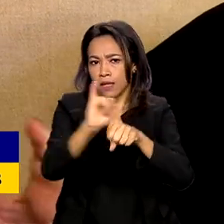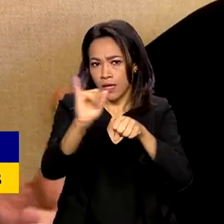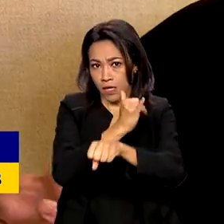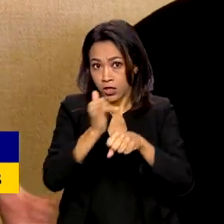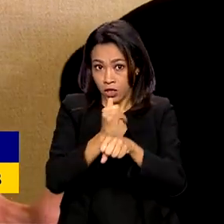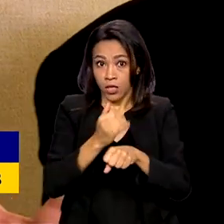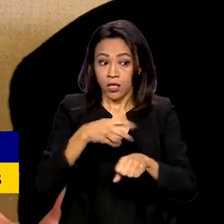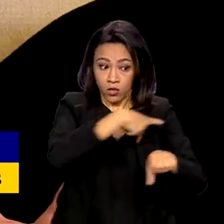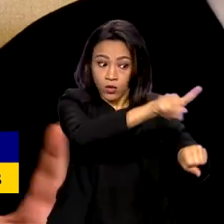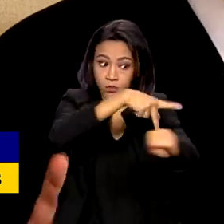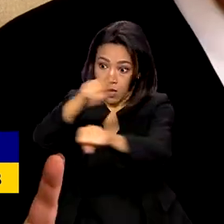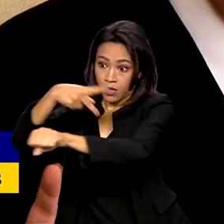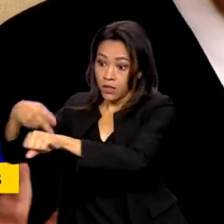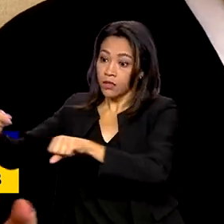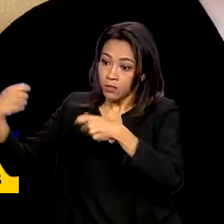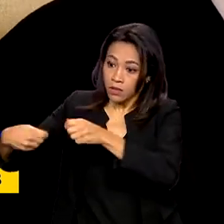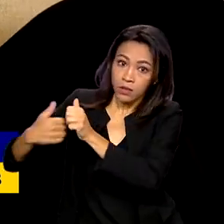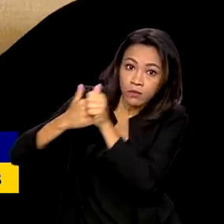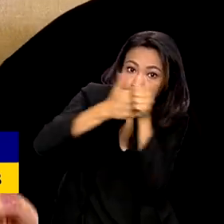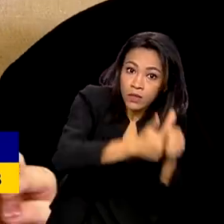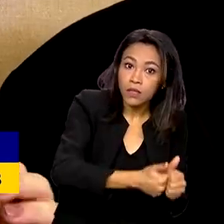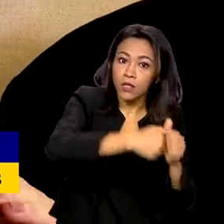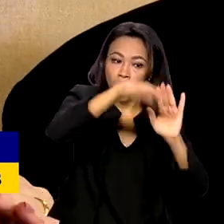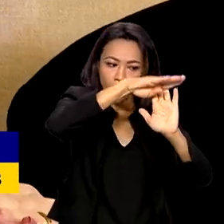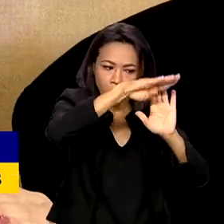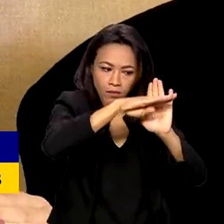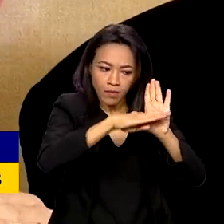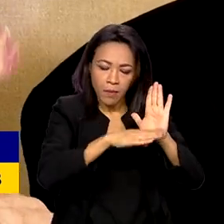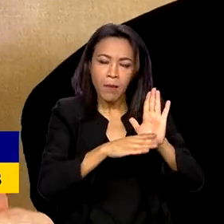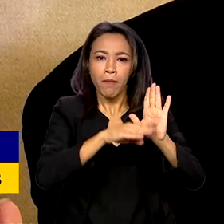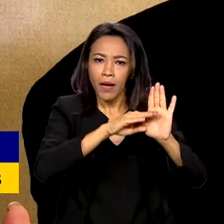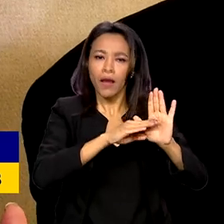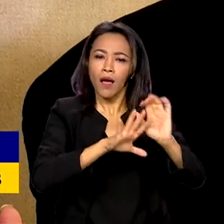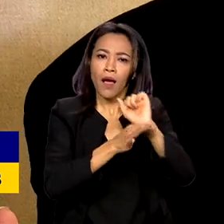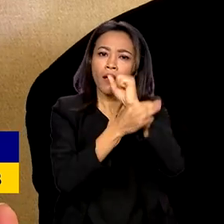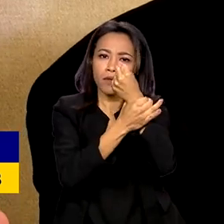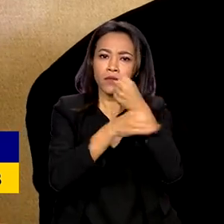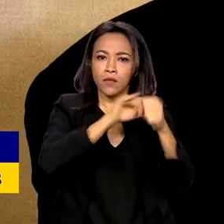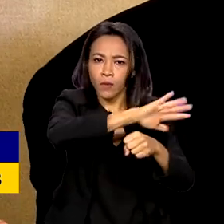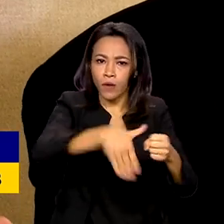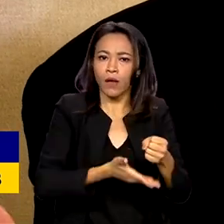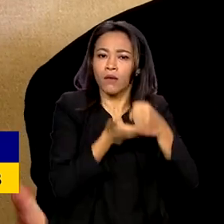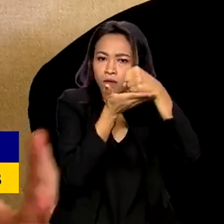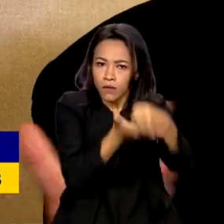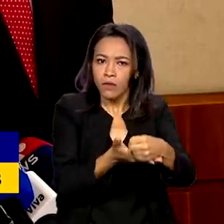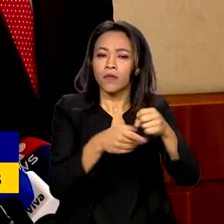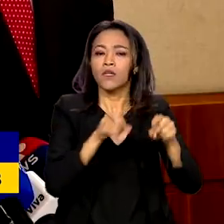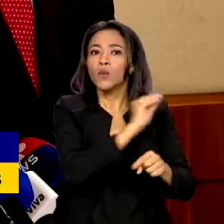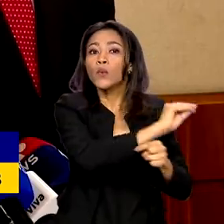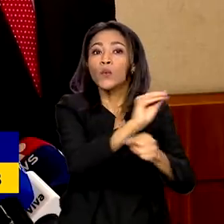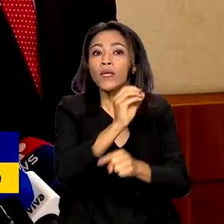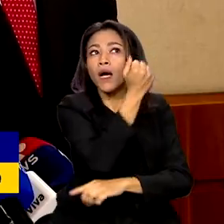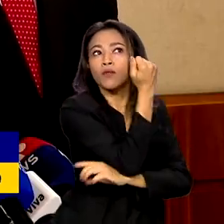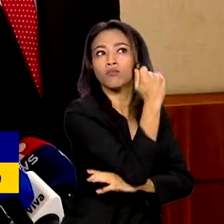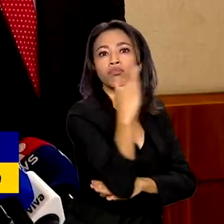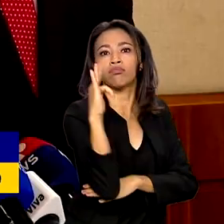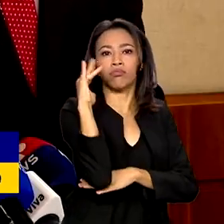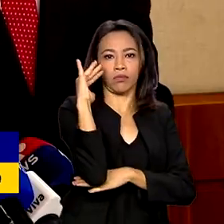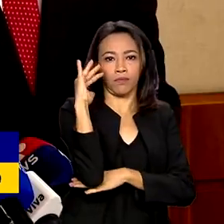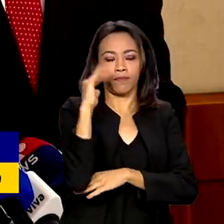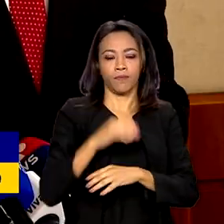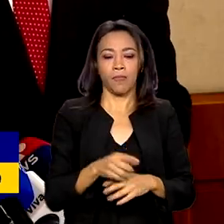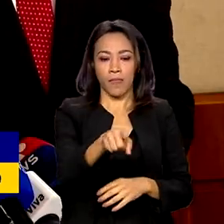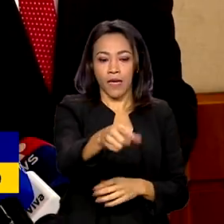pelos países para garantir o desenvolvimento sustentável da região e a preservação do meio ambiente. O foco aqui agora